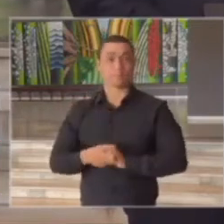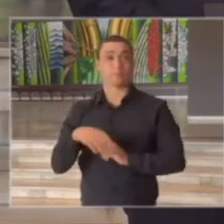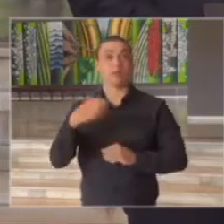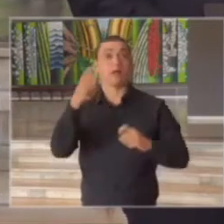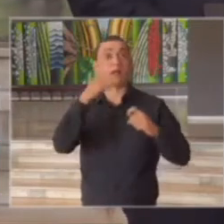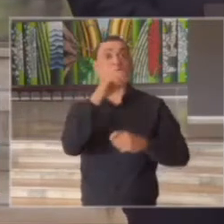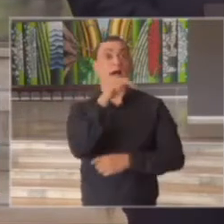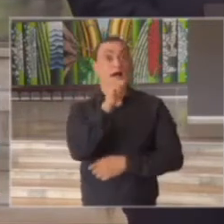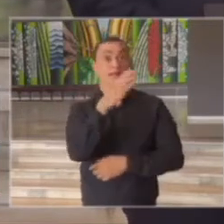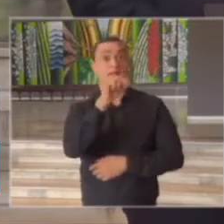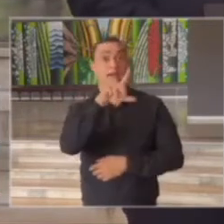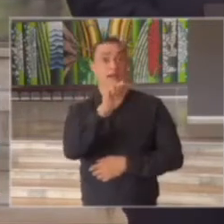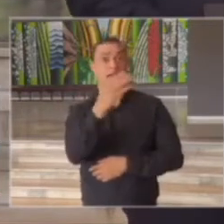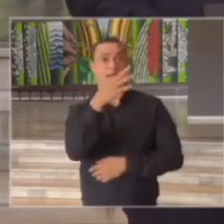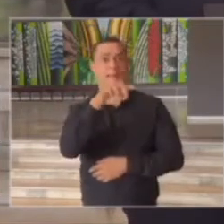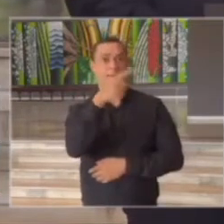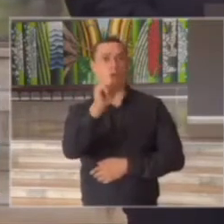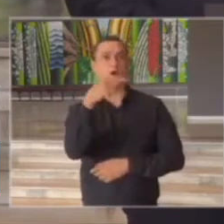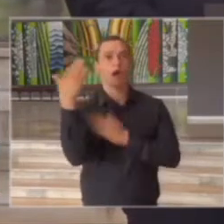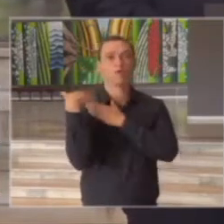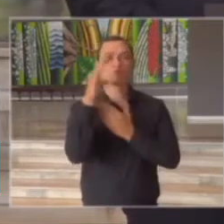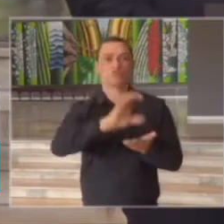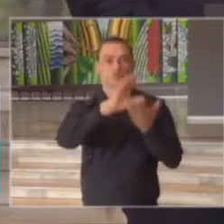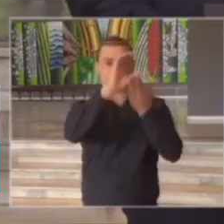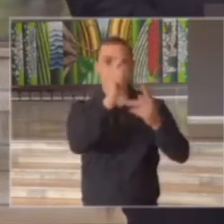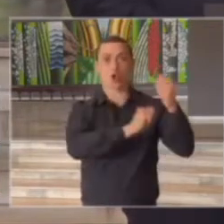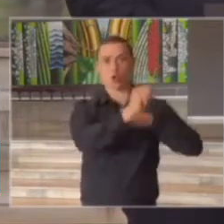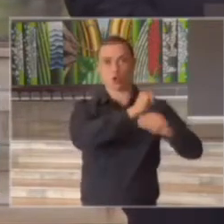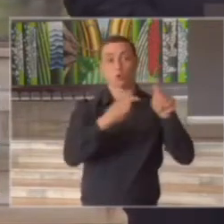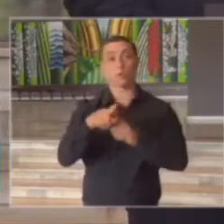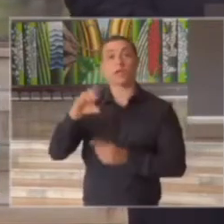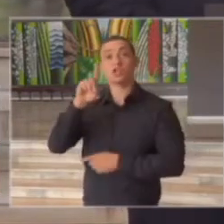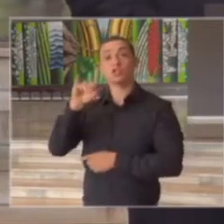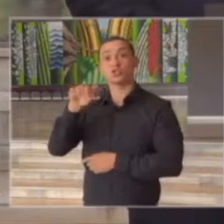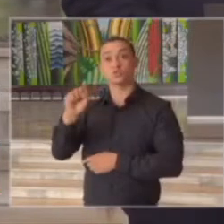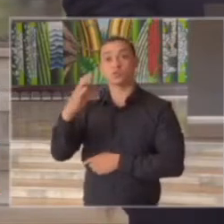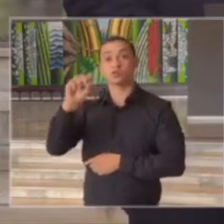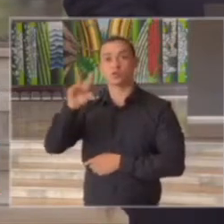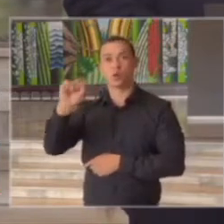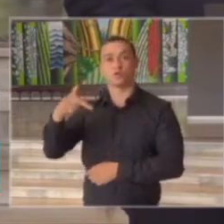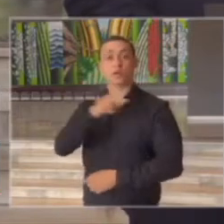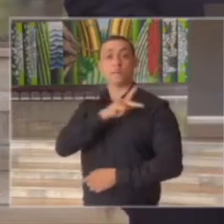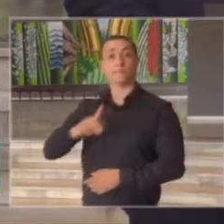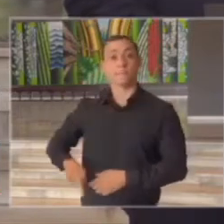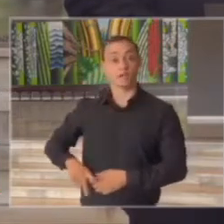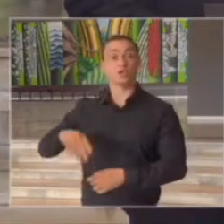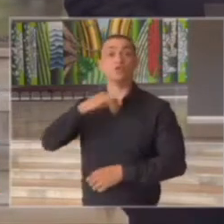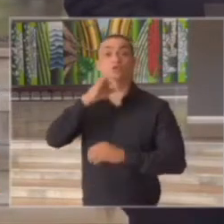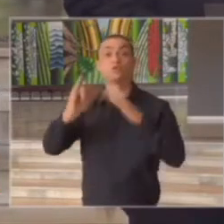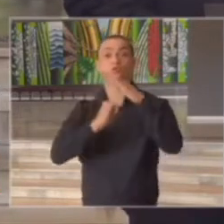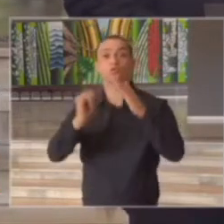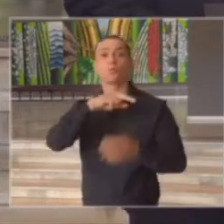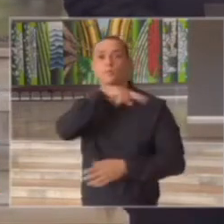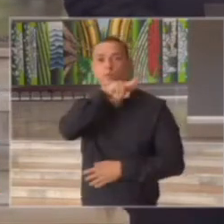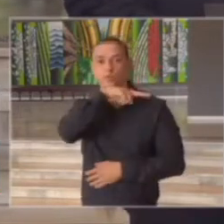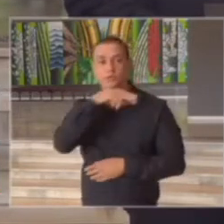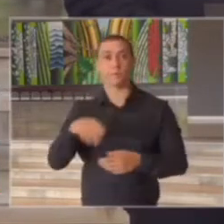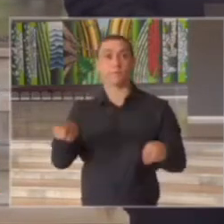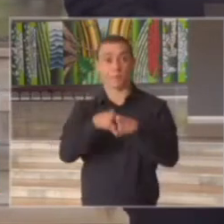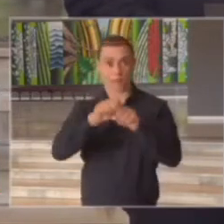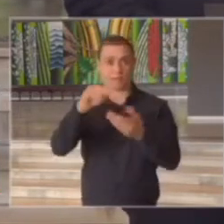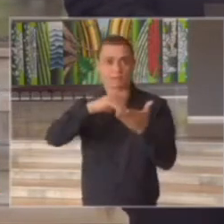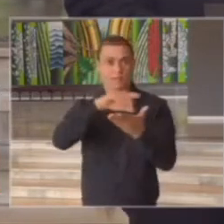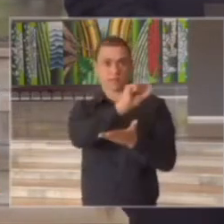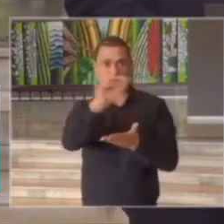Instituto Butantan temos também secretários de Estado que estão aqui ao lado não à frente mas também à